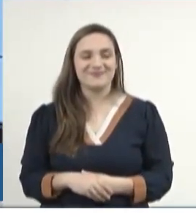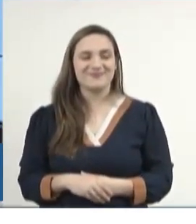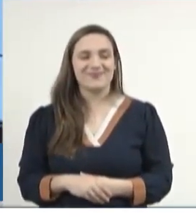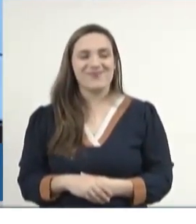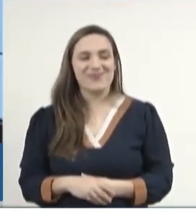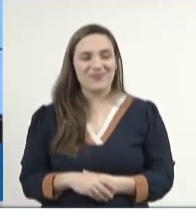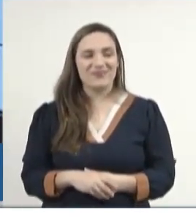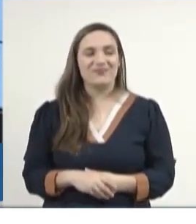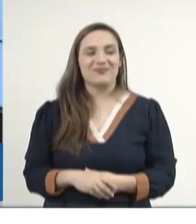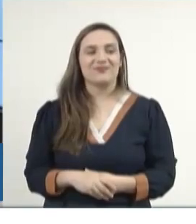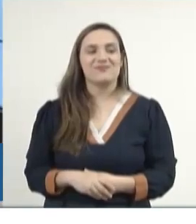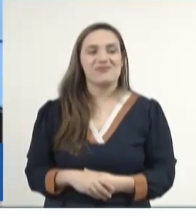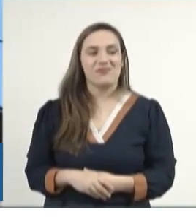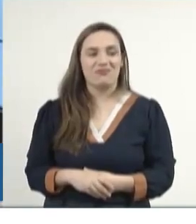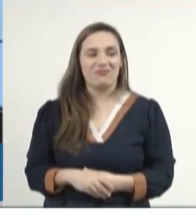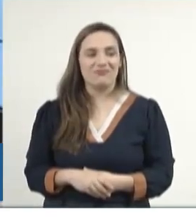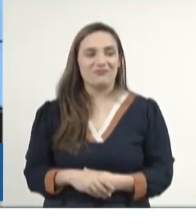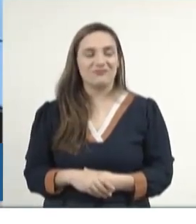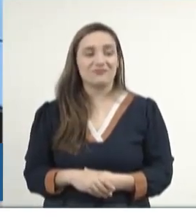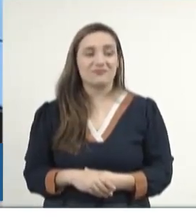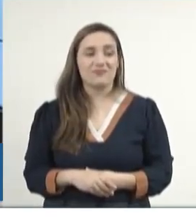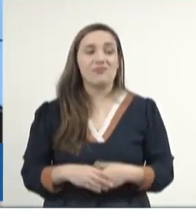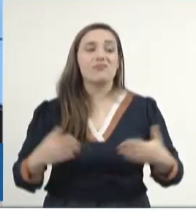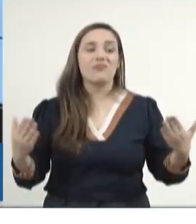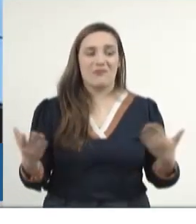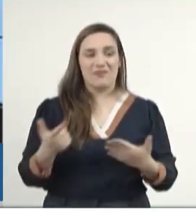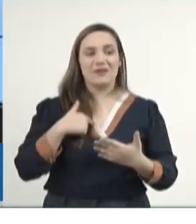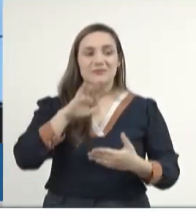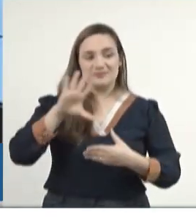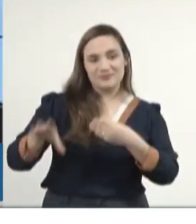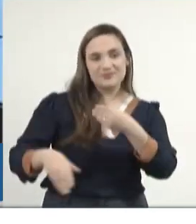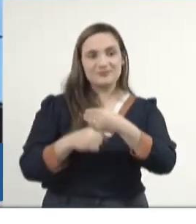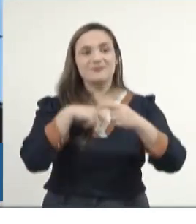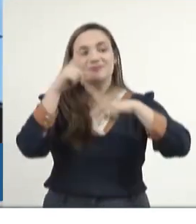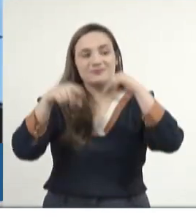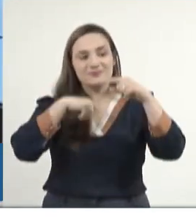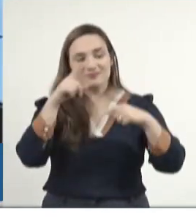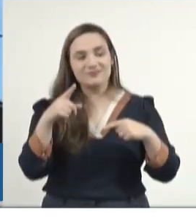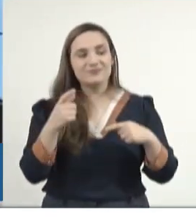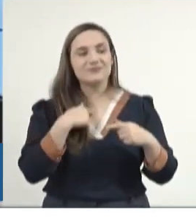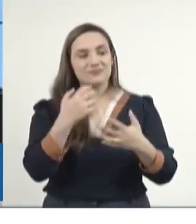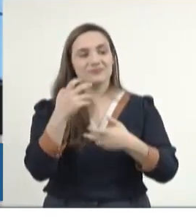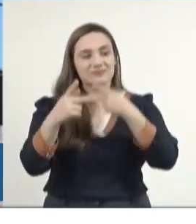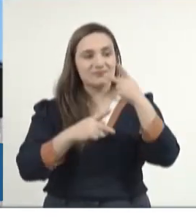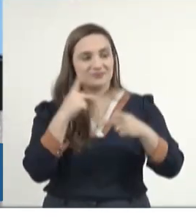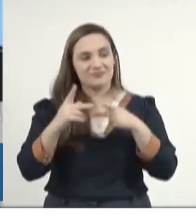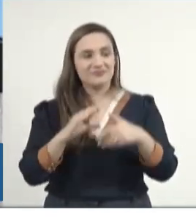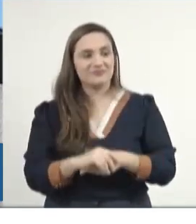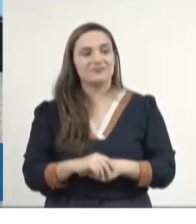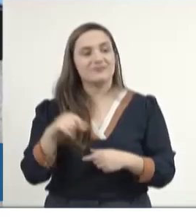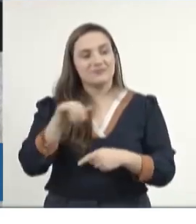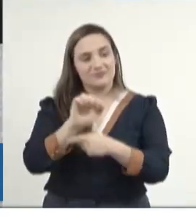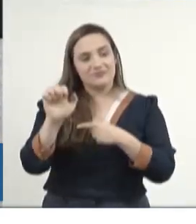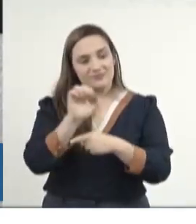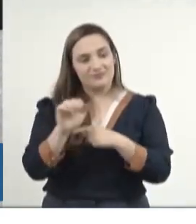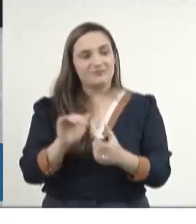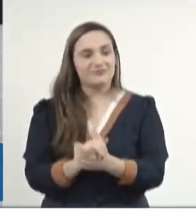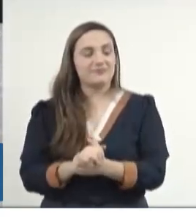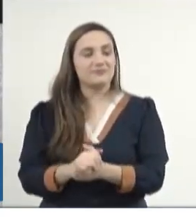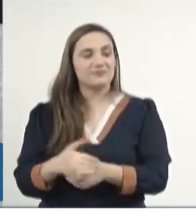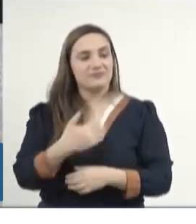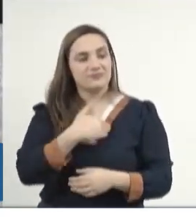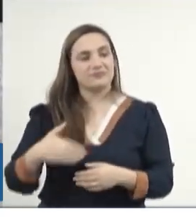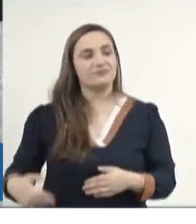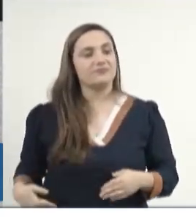E para fazer esse complemento, eu acho que entra nessa questão do Estado, né? Do governo.